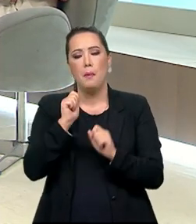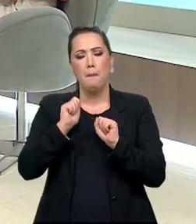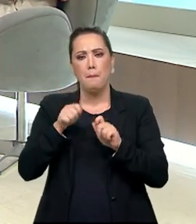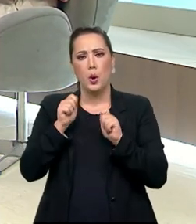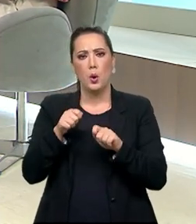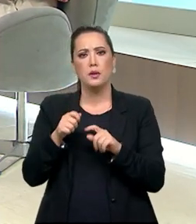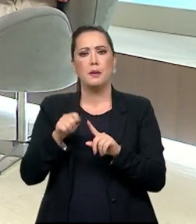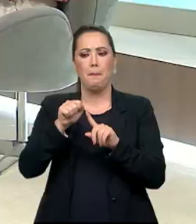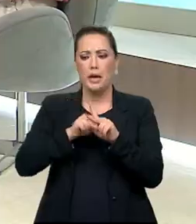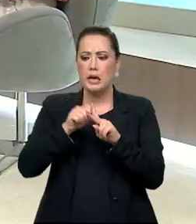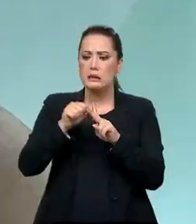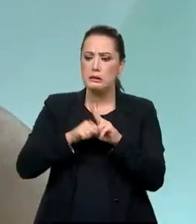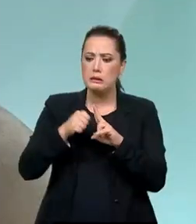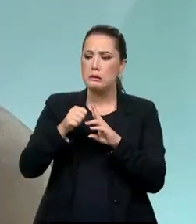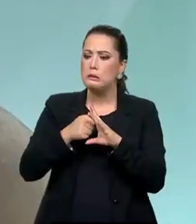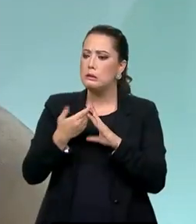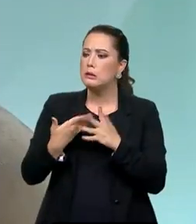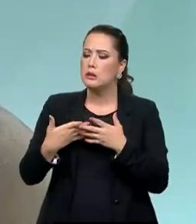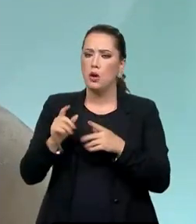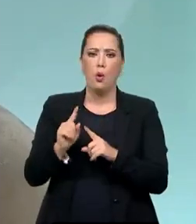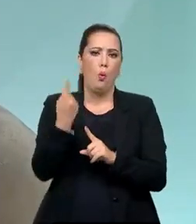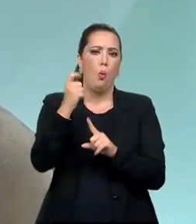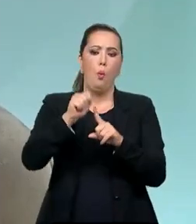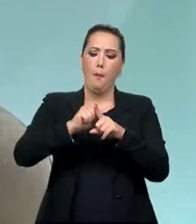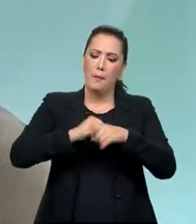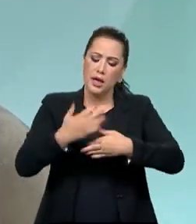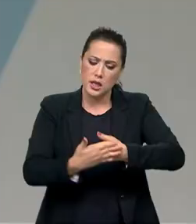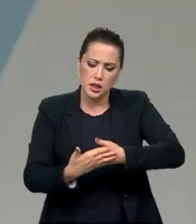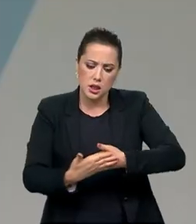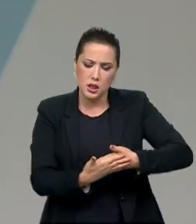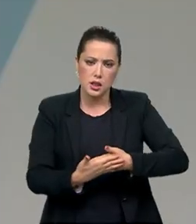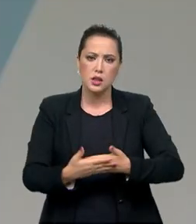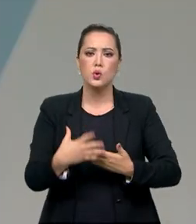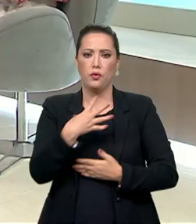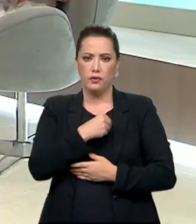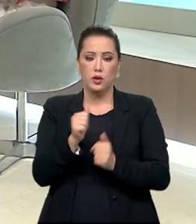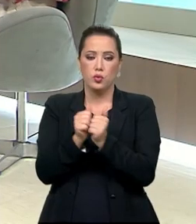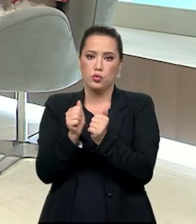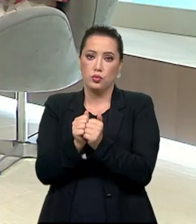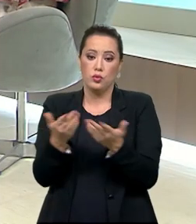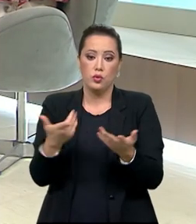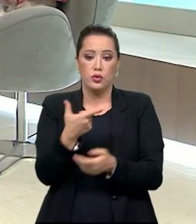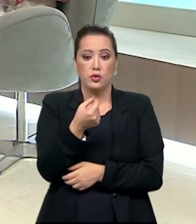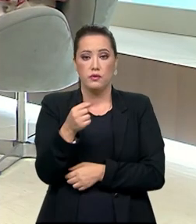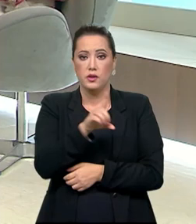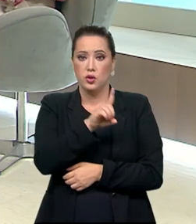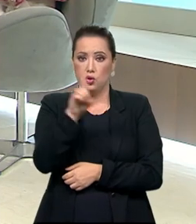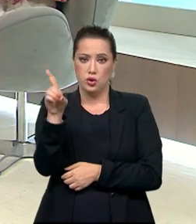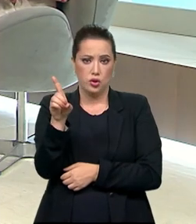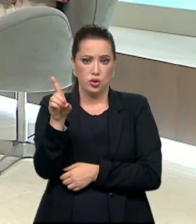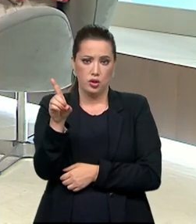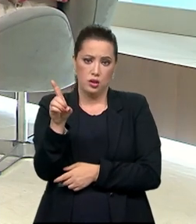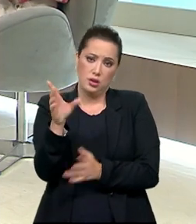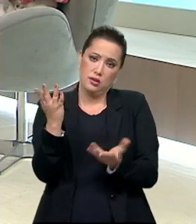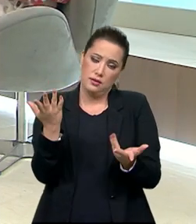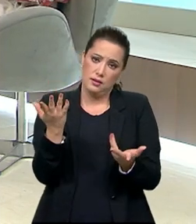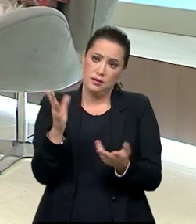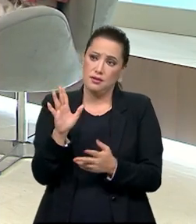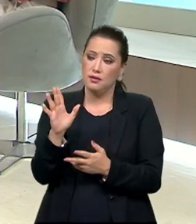primeiros meses, até se pode, o primeiro mês do seu filho. 20 dias, São 20 dias, mas não é obrigatório em todos, né?